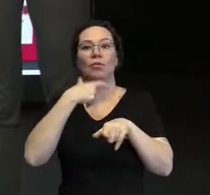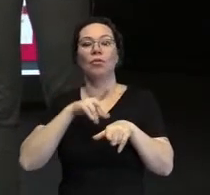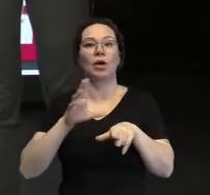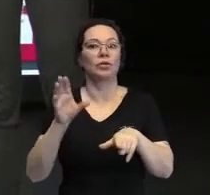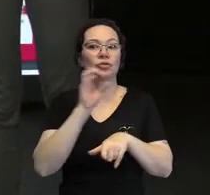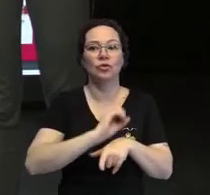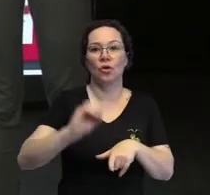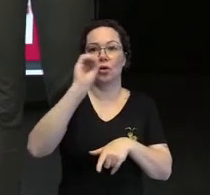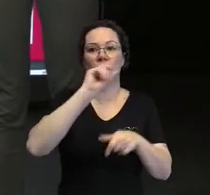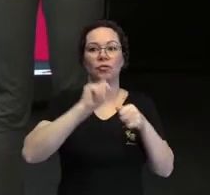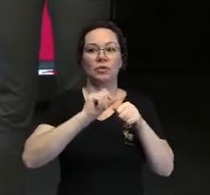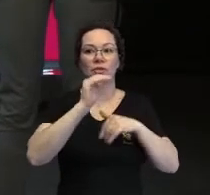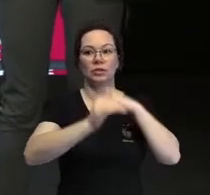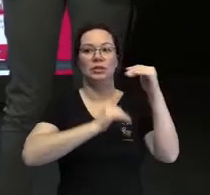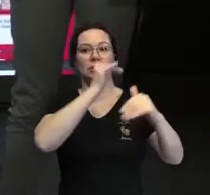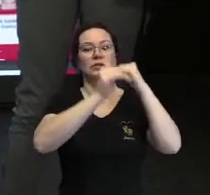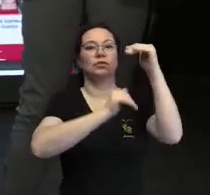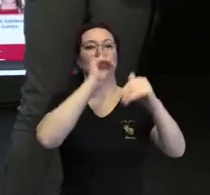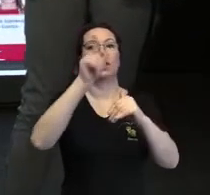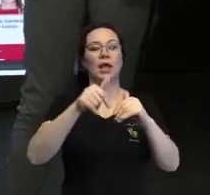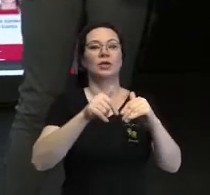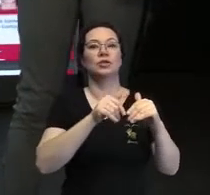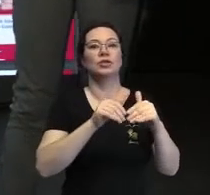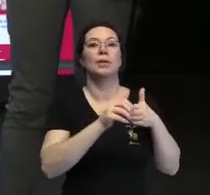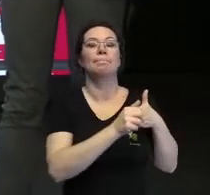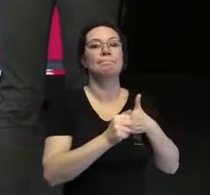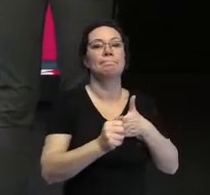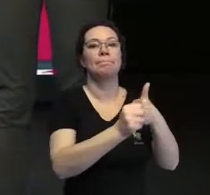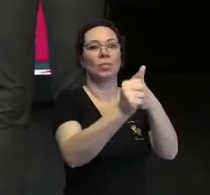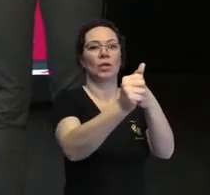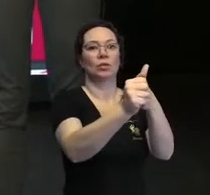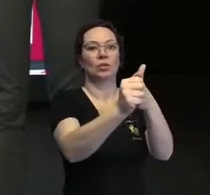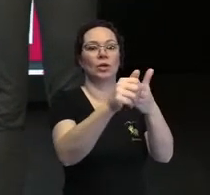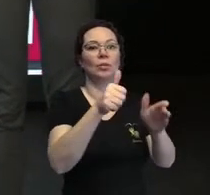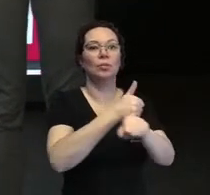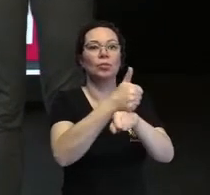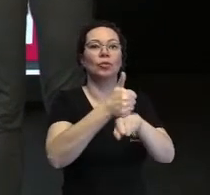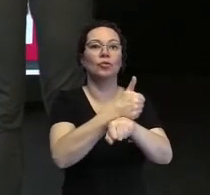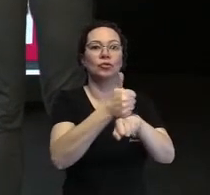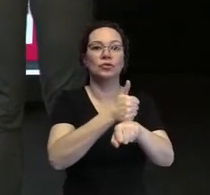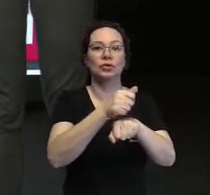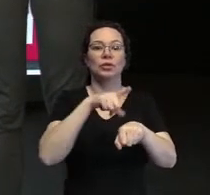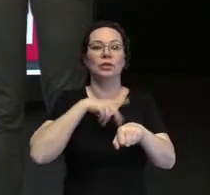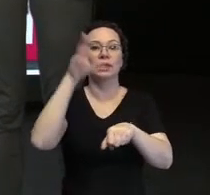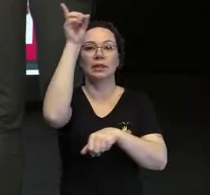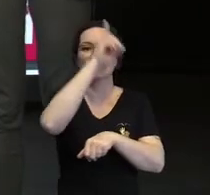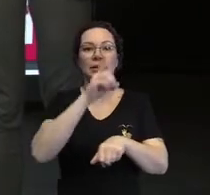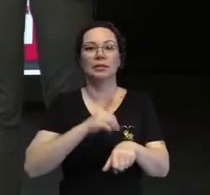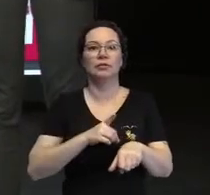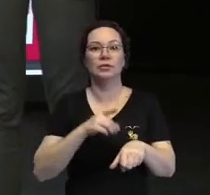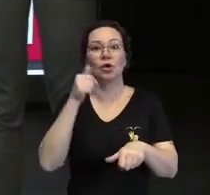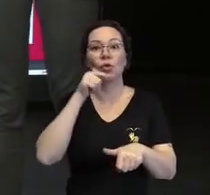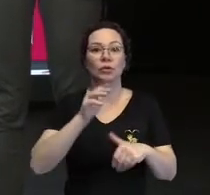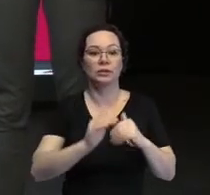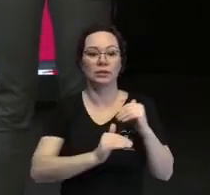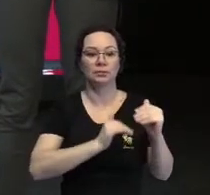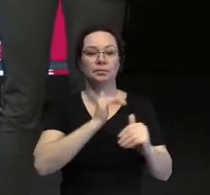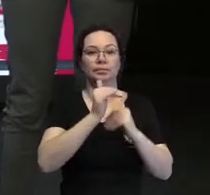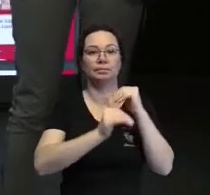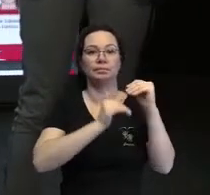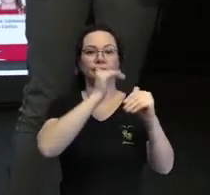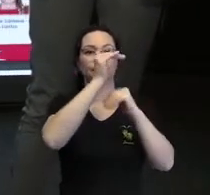desenvolvido é o programa de mentoria para os profissionais com deficiência progredir na carreira